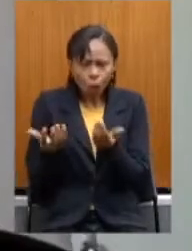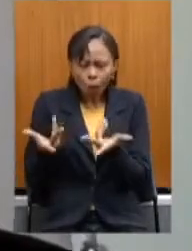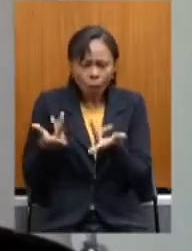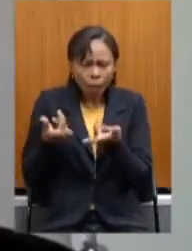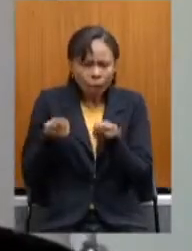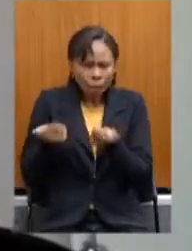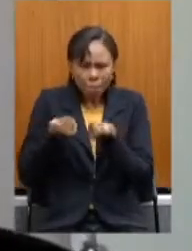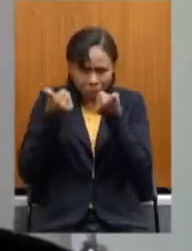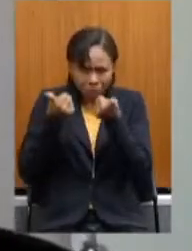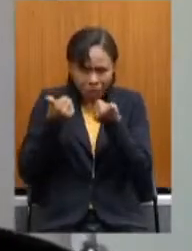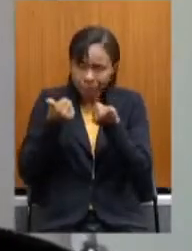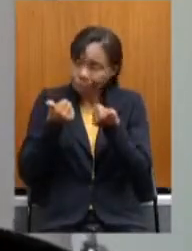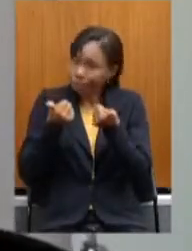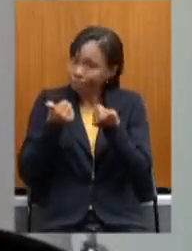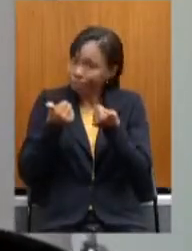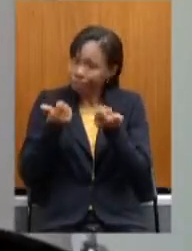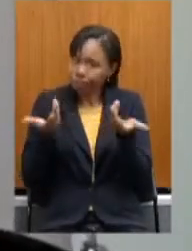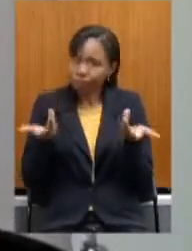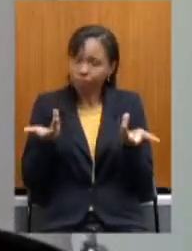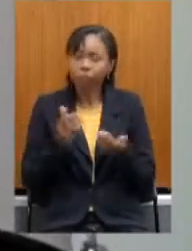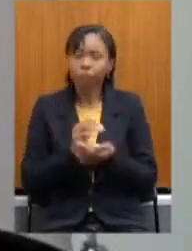Para a maioria dos que estão